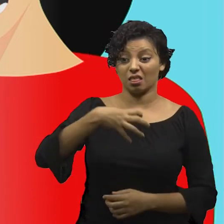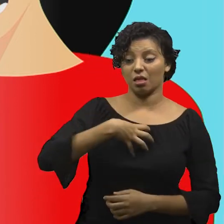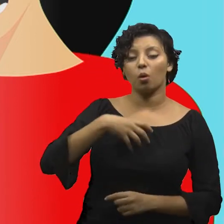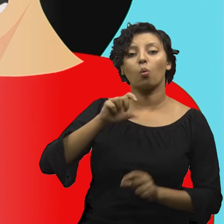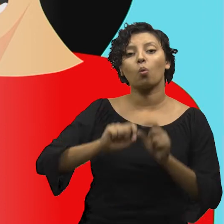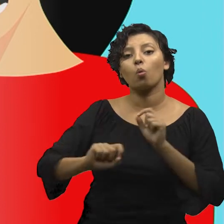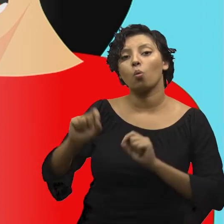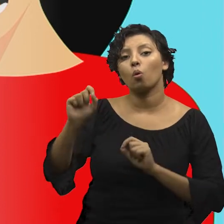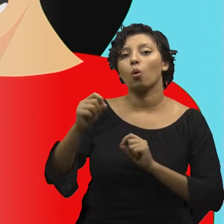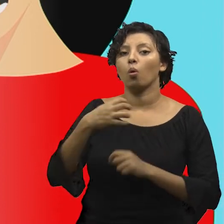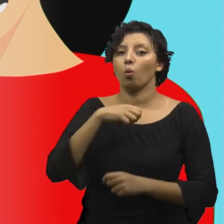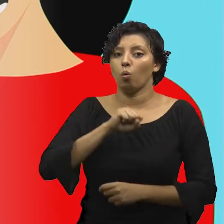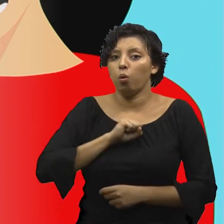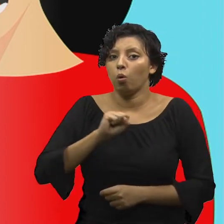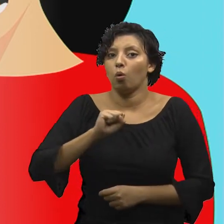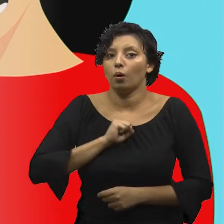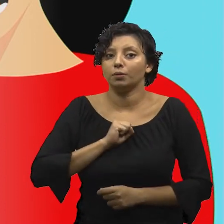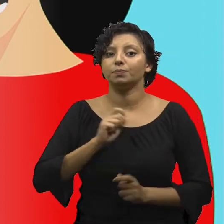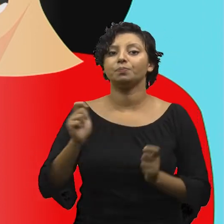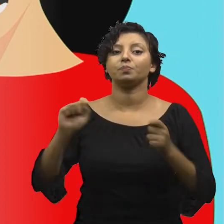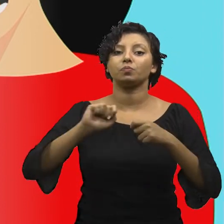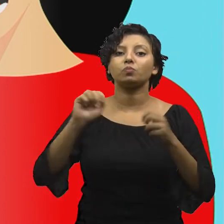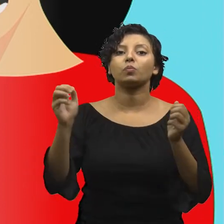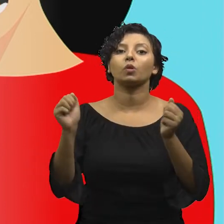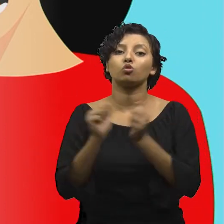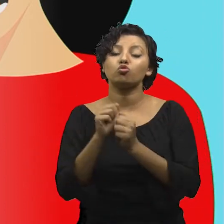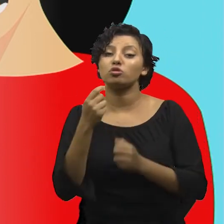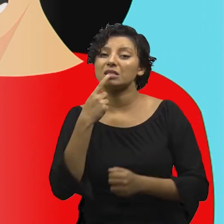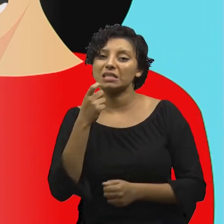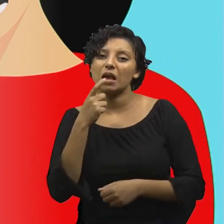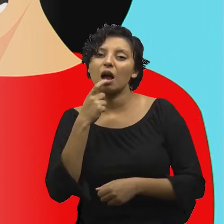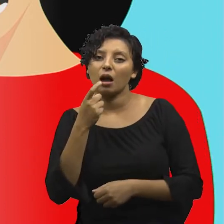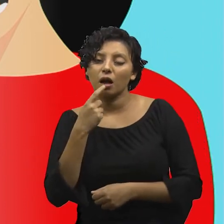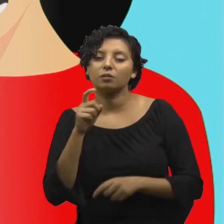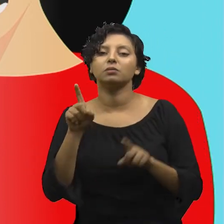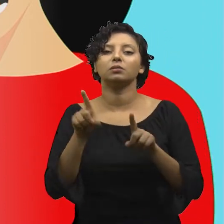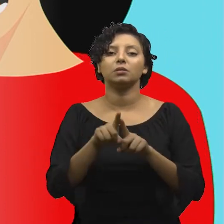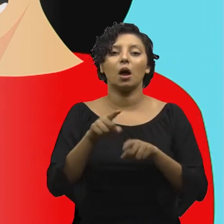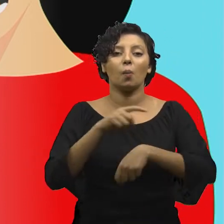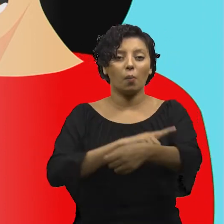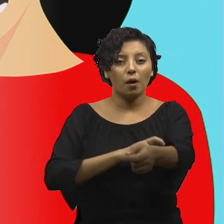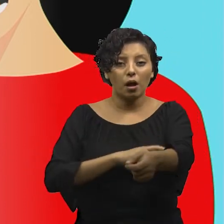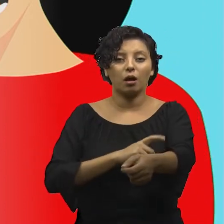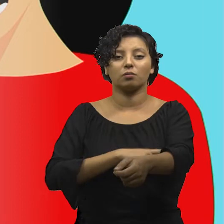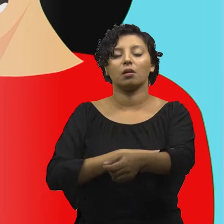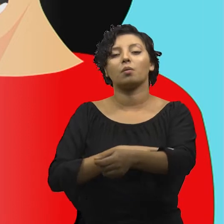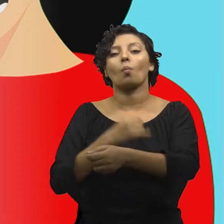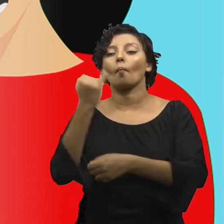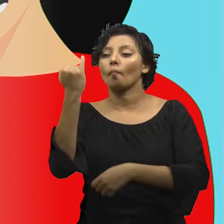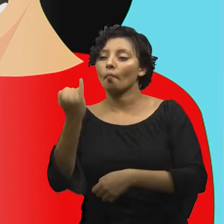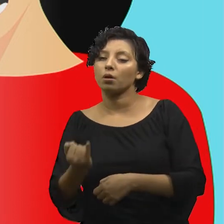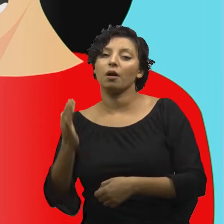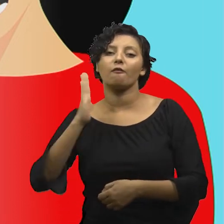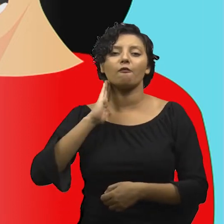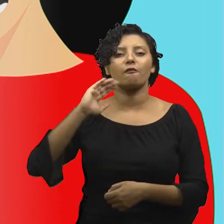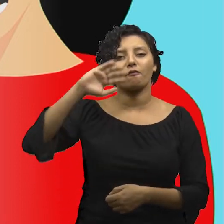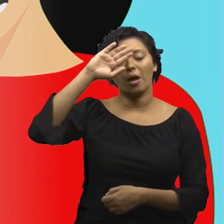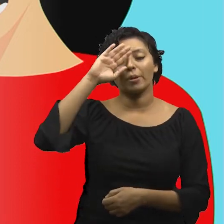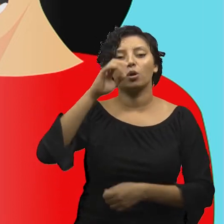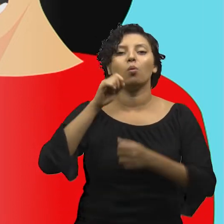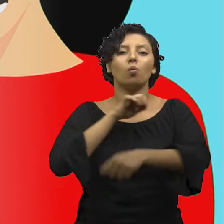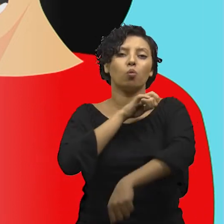Tosse, que pode ser acompanhada de sangue, Perda de peso, Febre e suor excessivo.